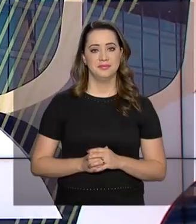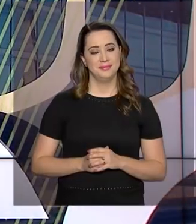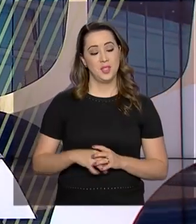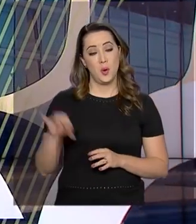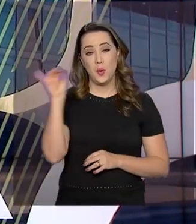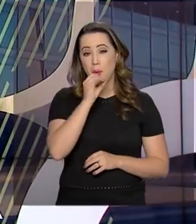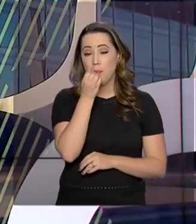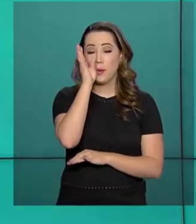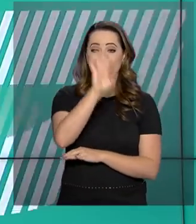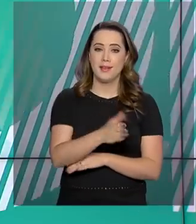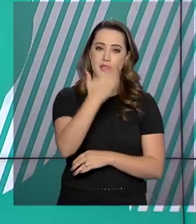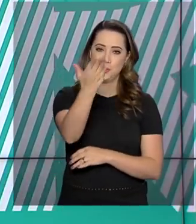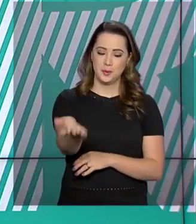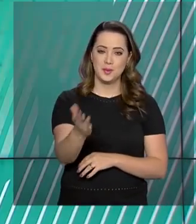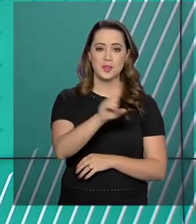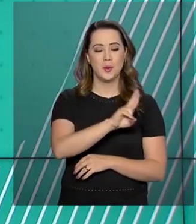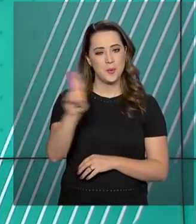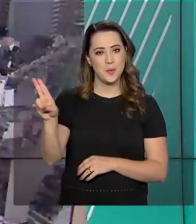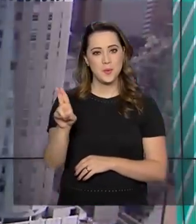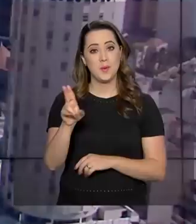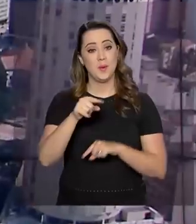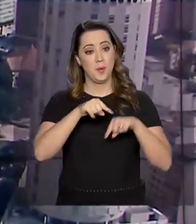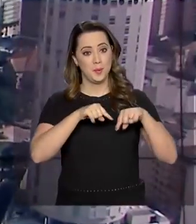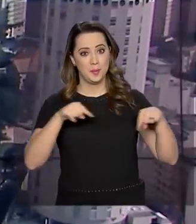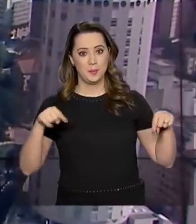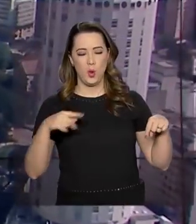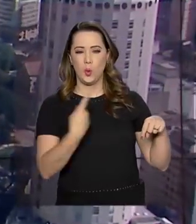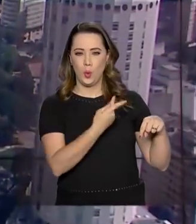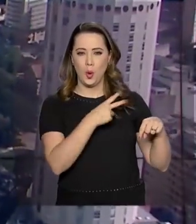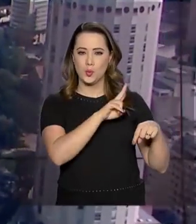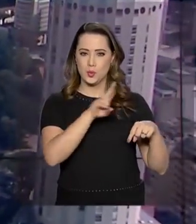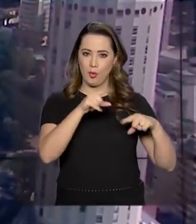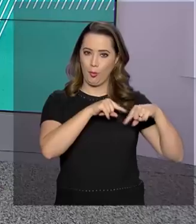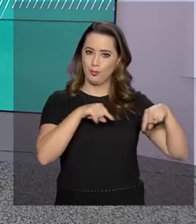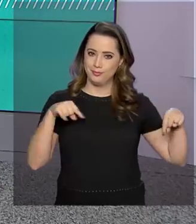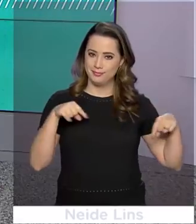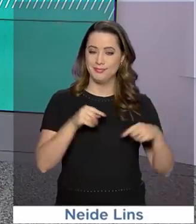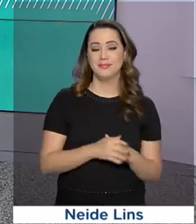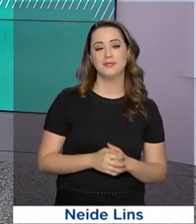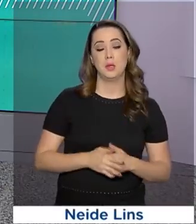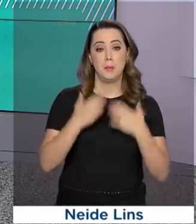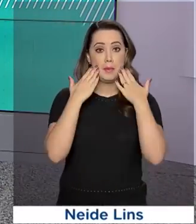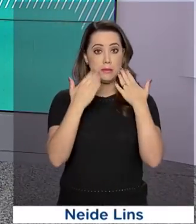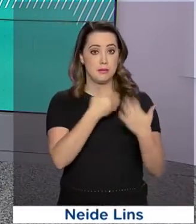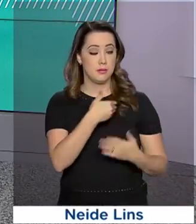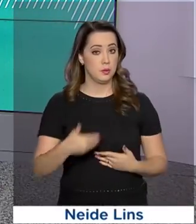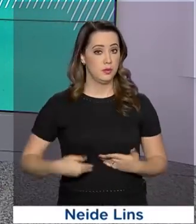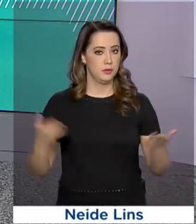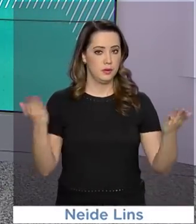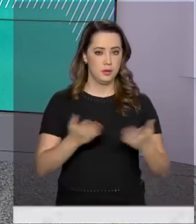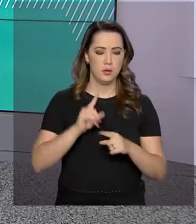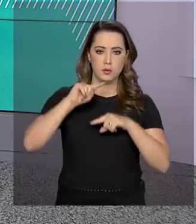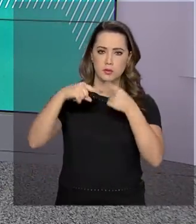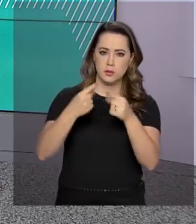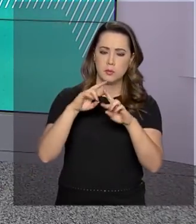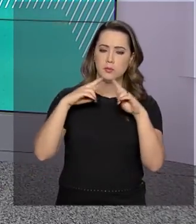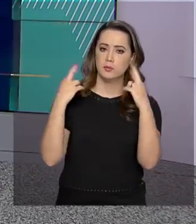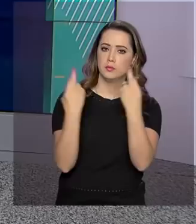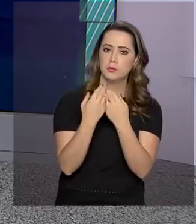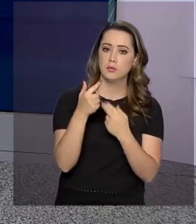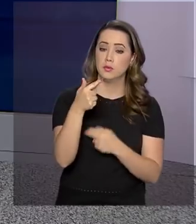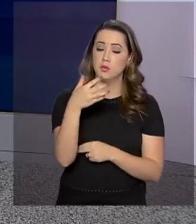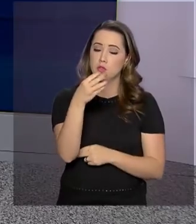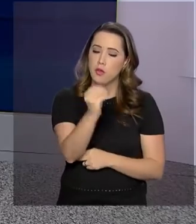Olá, boa tarde pra você. Eu sou o Roberto Camargo e está no ar o governo agora. Depois de participar da reunião do G20 no